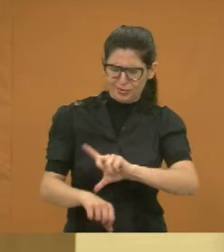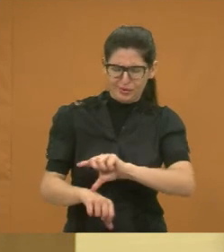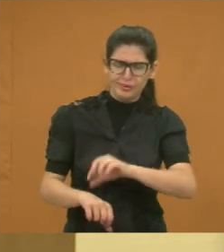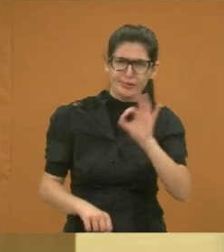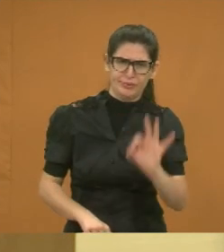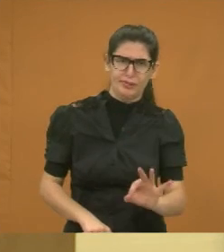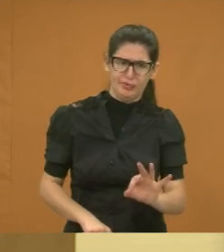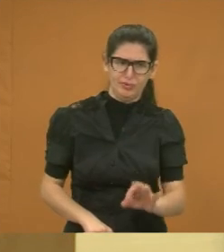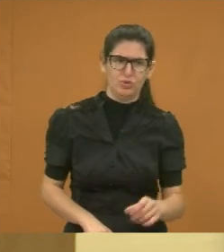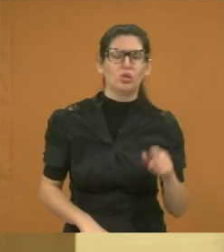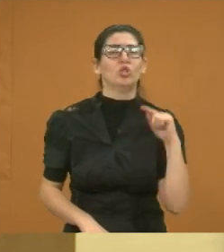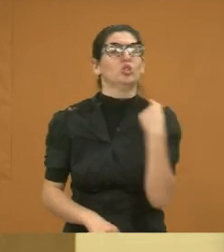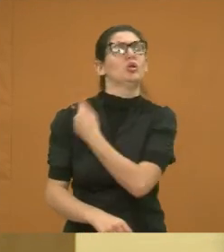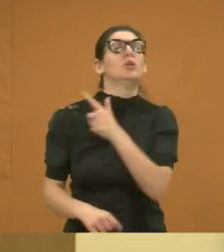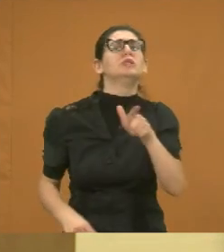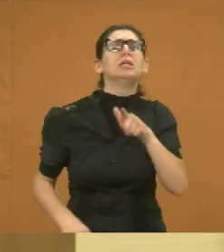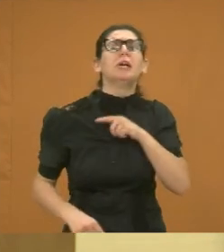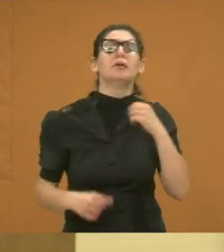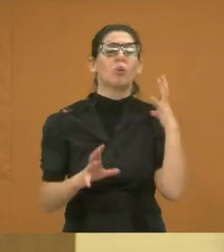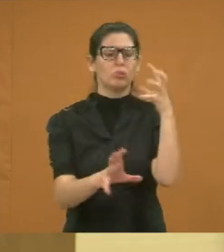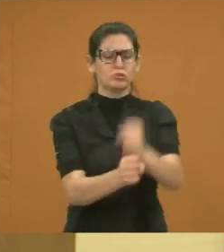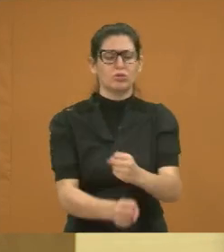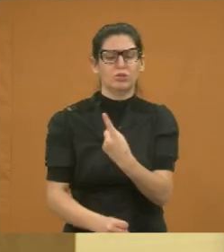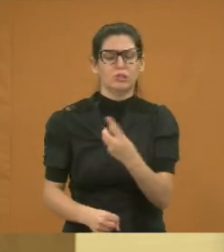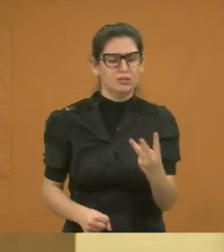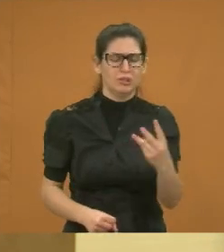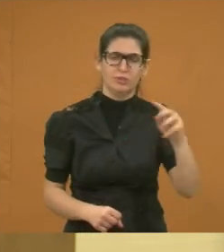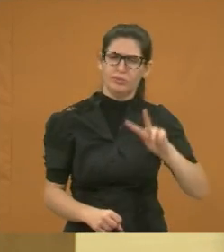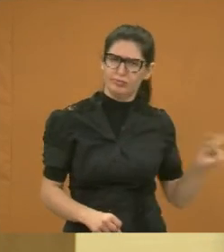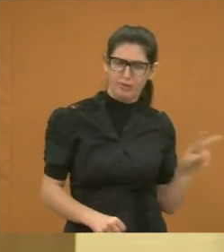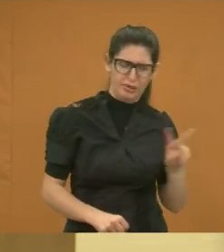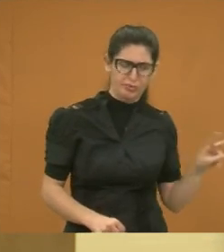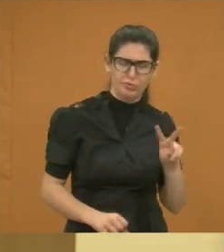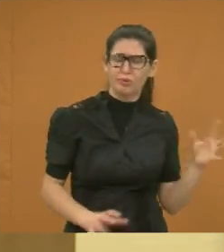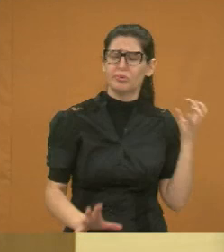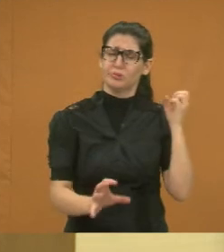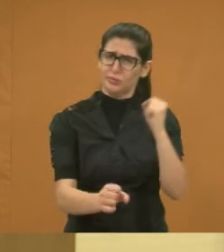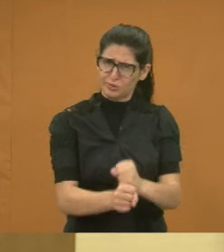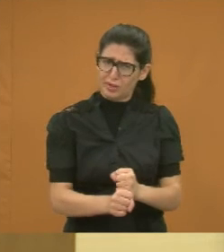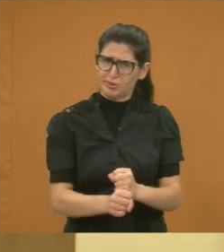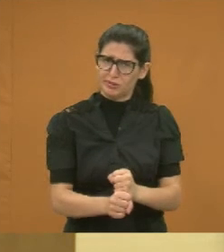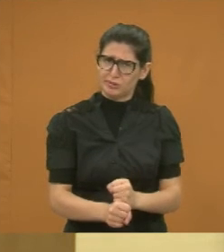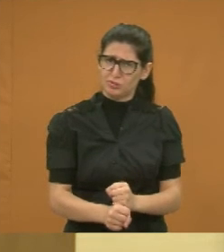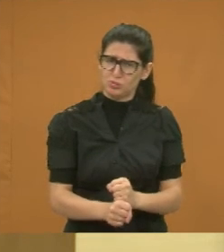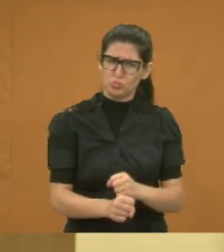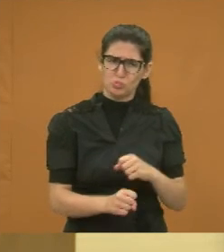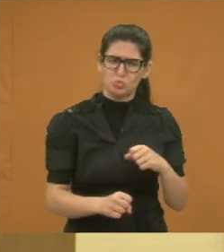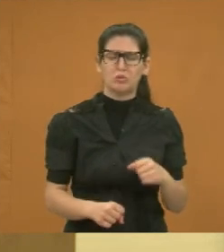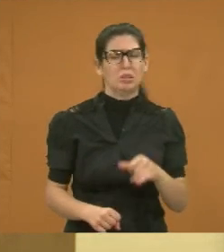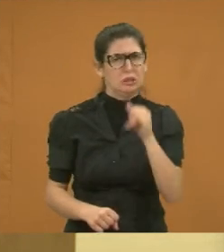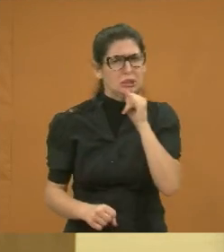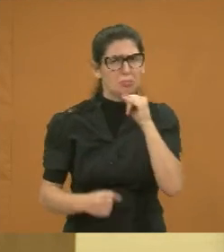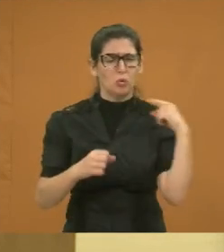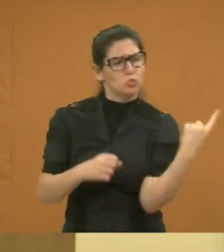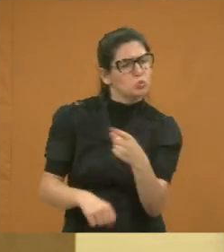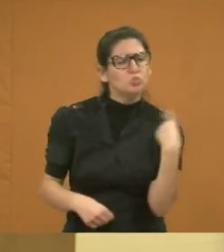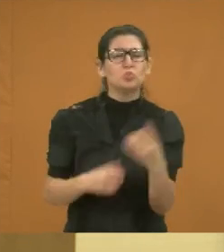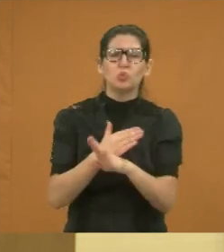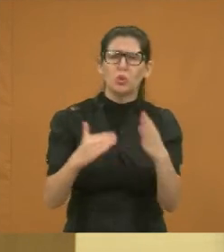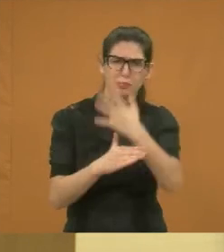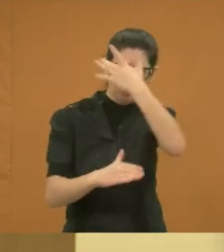porque se nós temos treze vereadores, todo mundo trabalhar, certo, todo dia na Câmara,